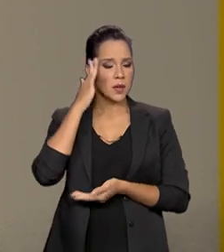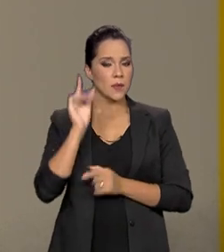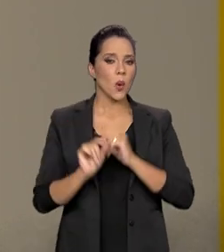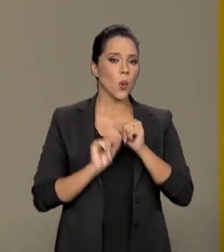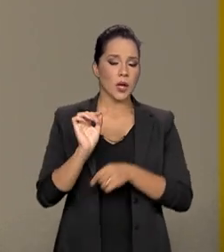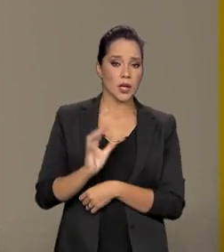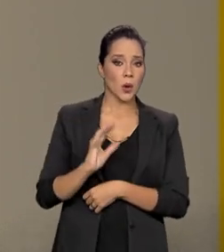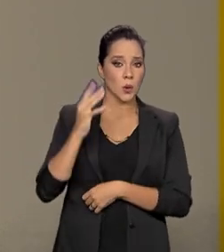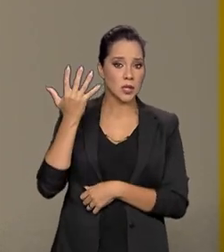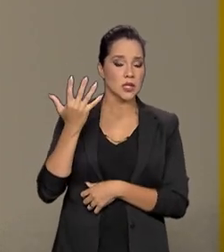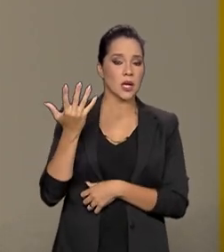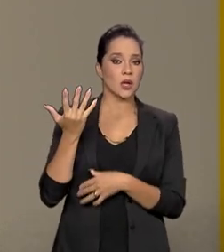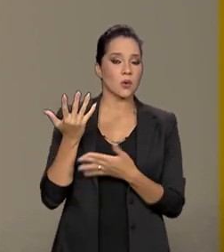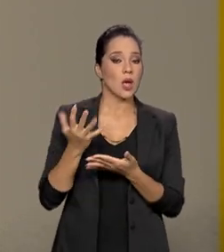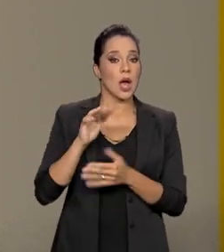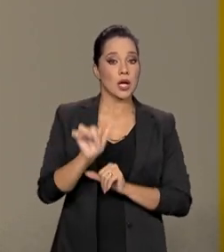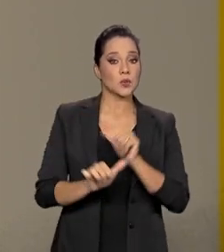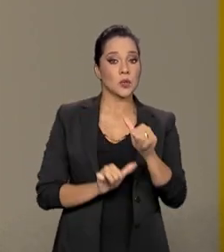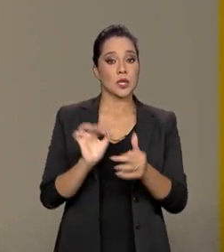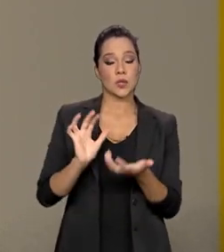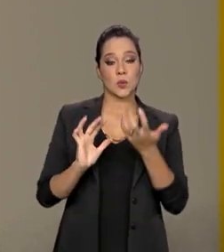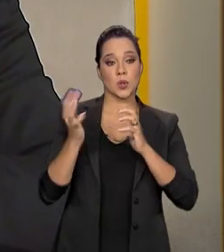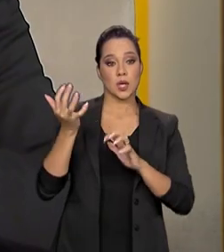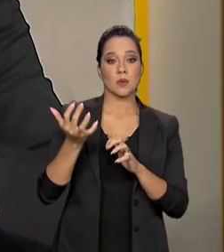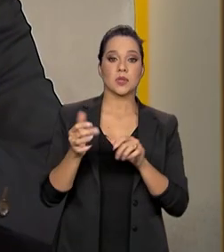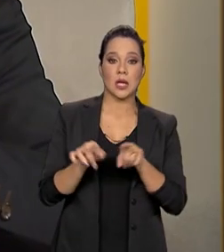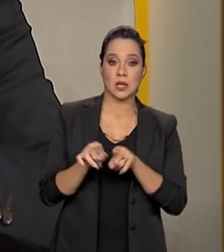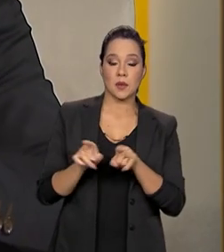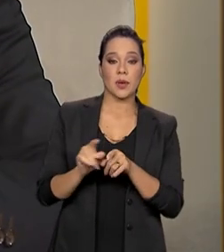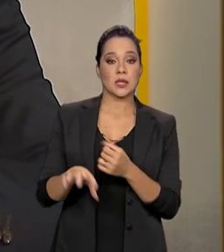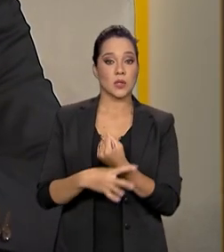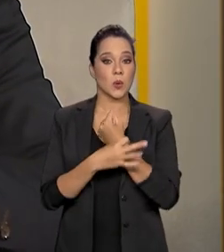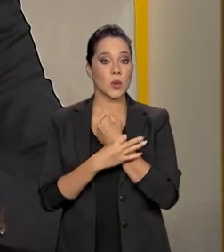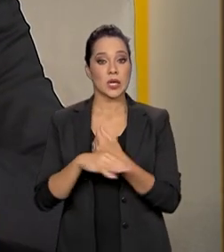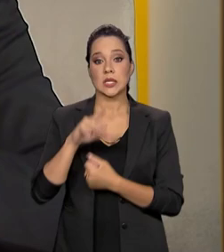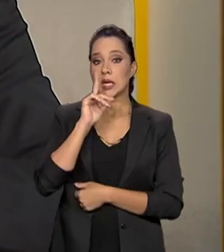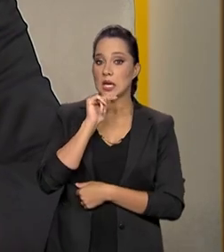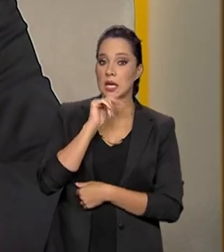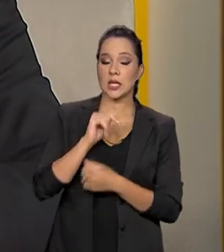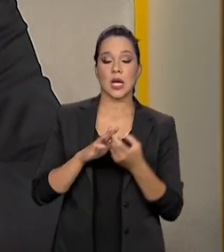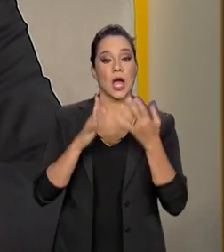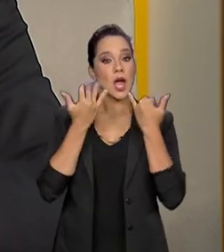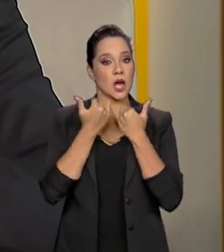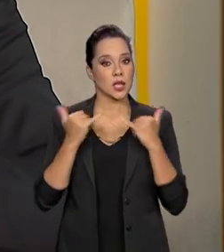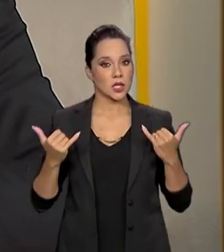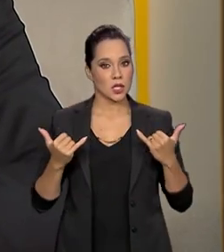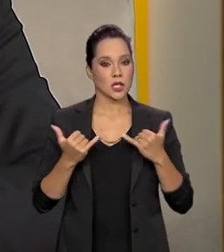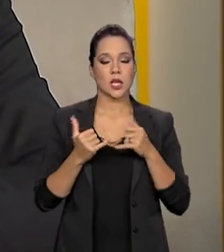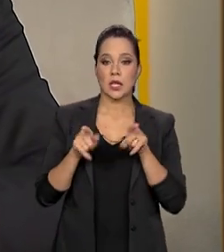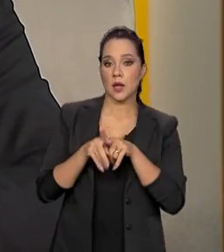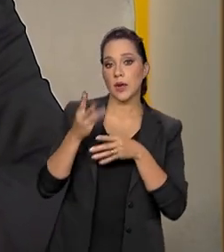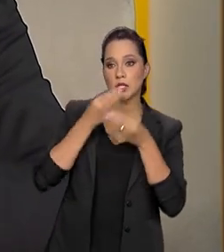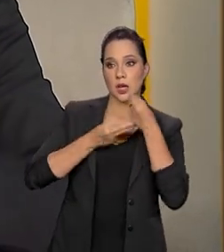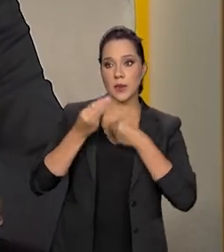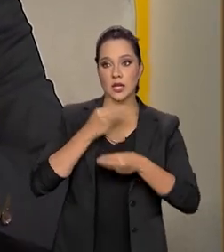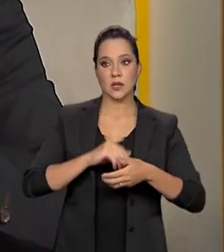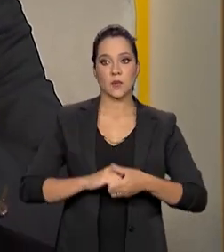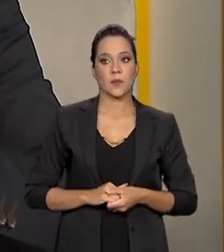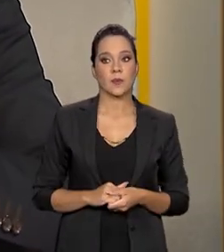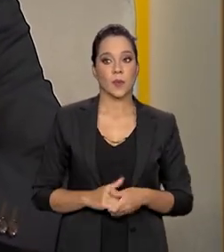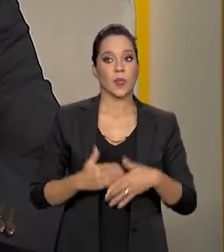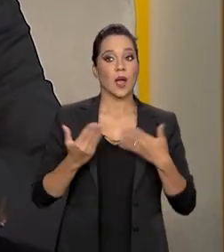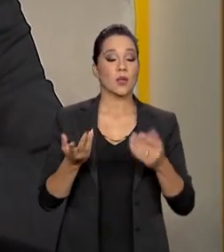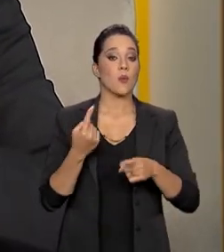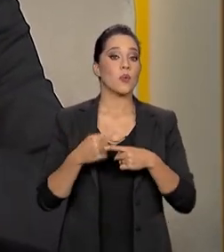está acontecendo em relação às mudanças climáticas, em relação à segurança hídrica, energética e alimentar. Então,